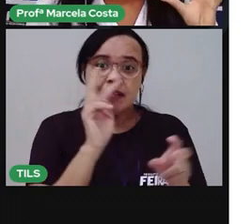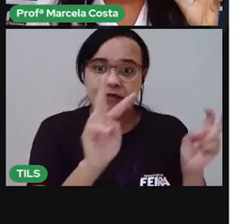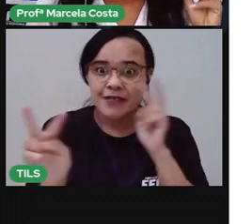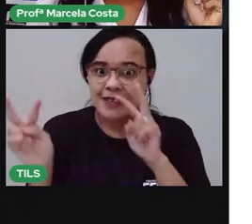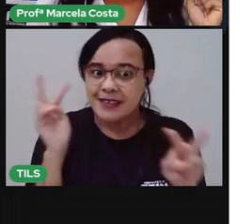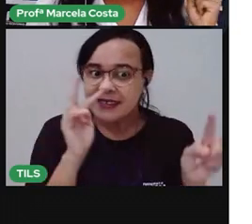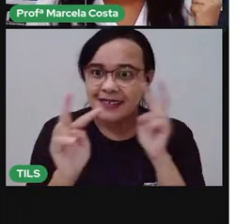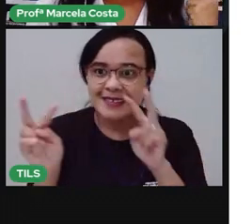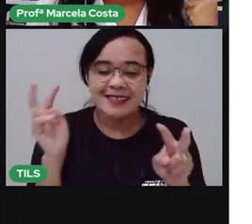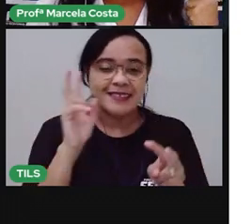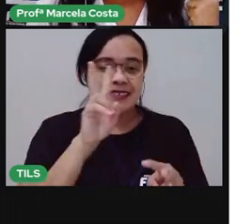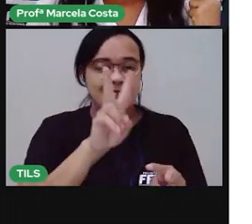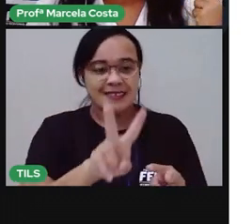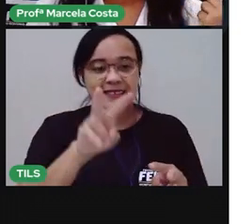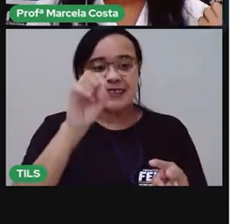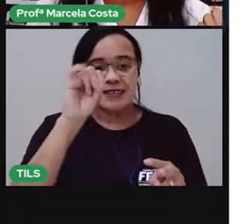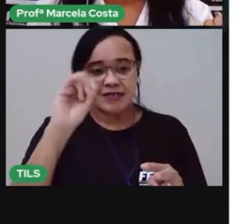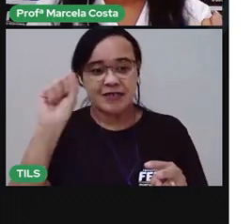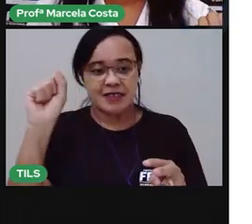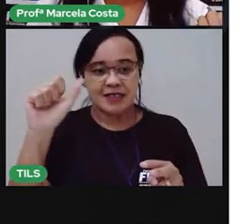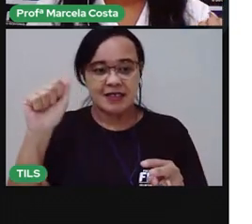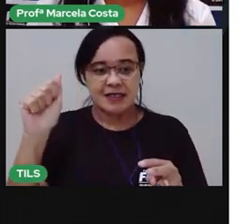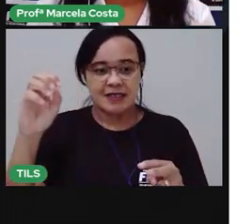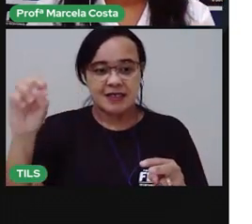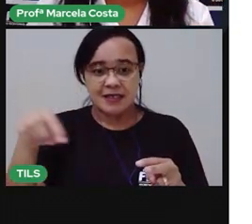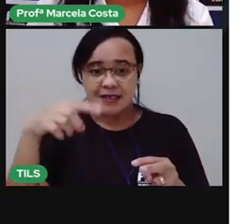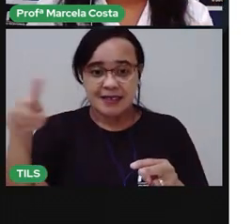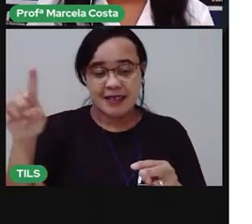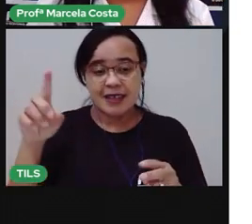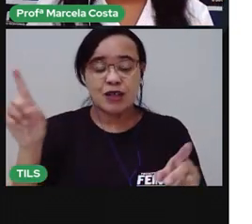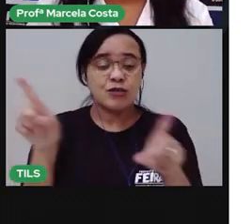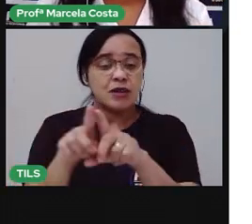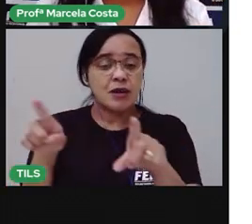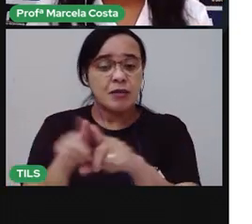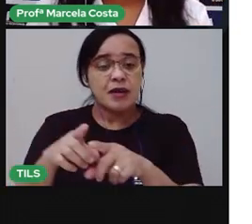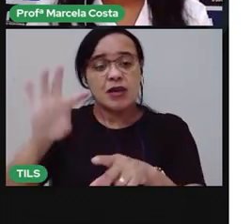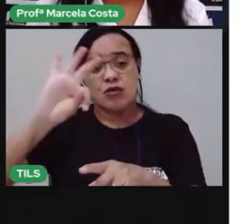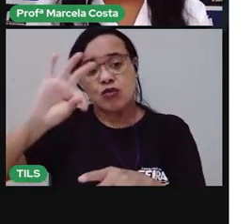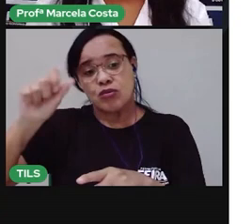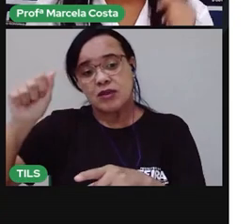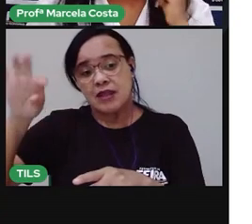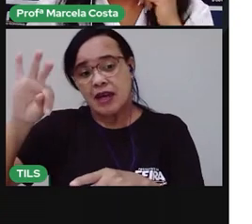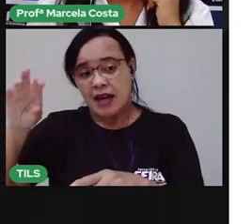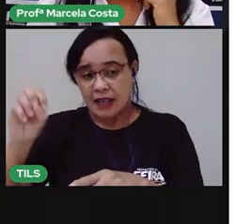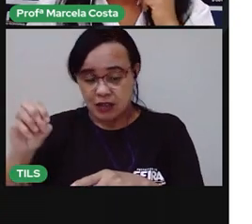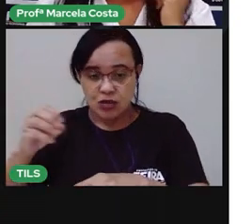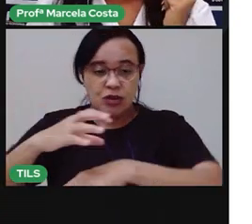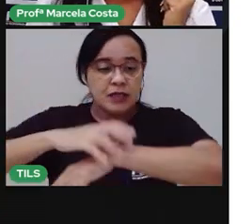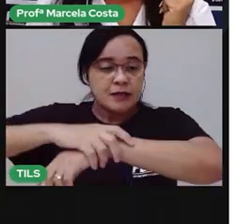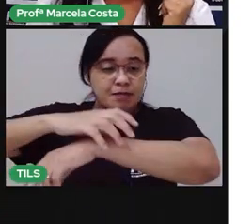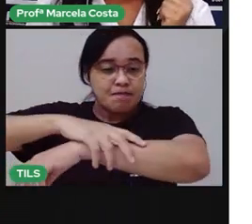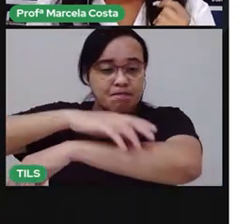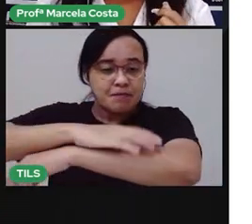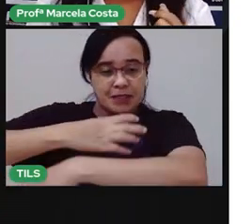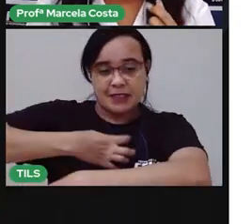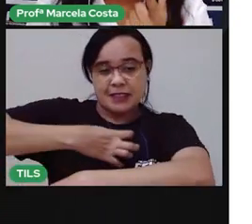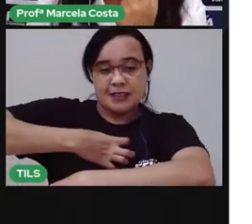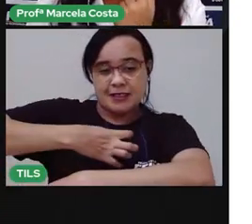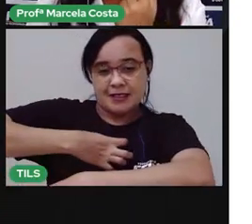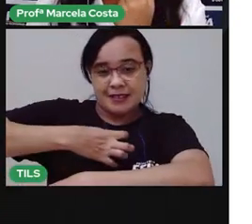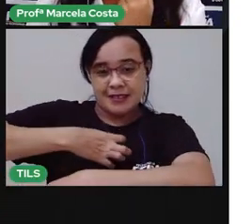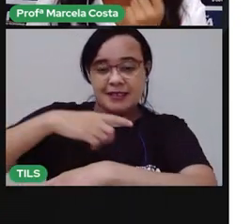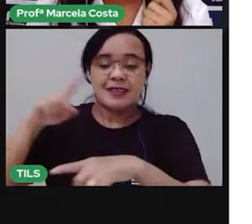o tato, para sentir as coisas, a audição, o